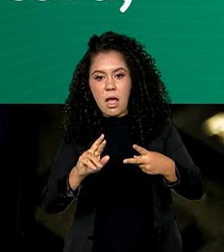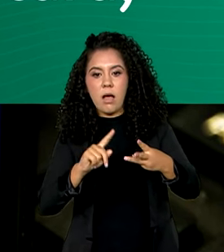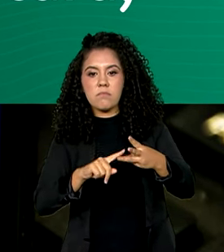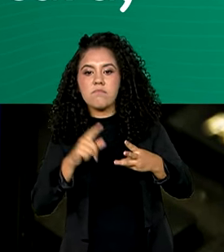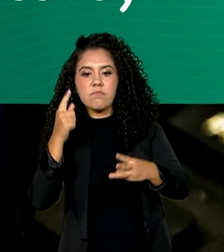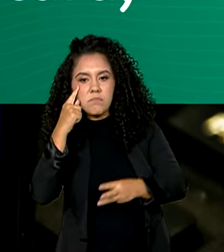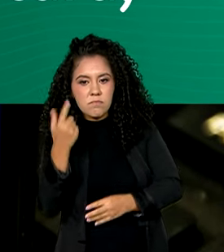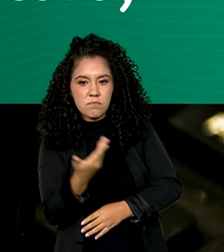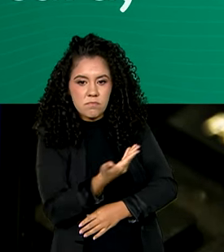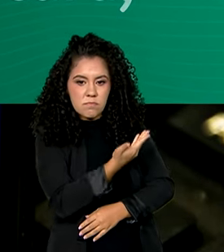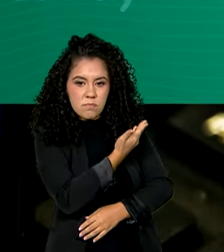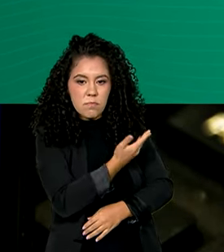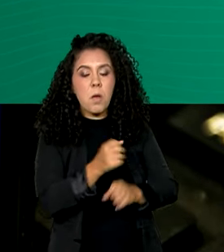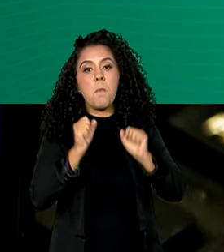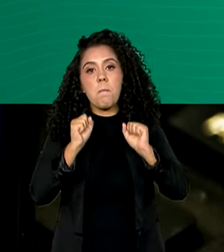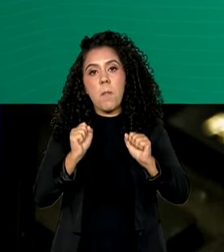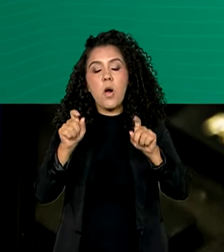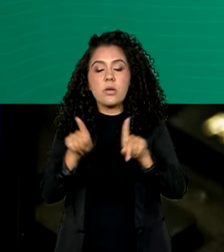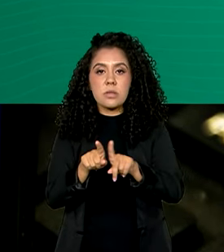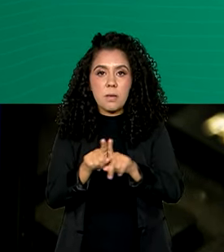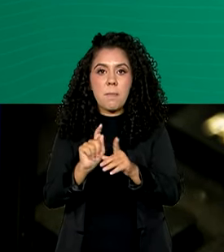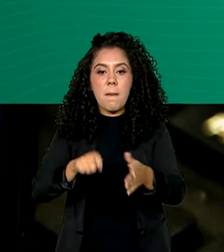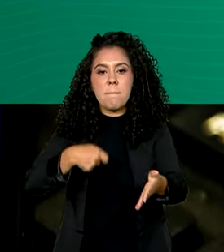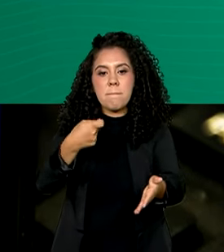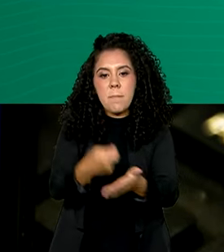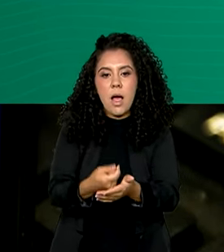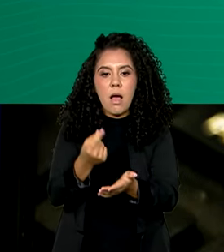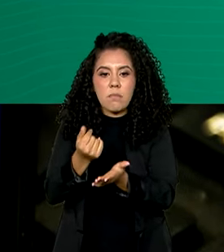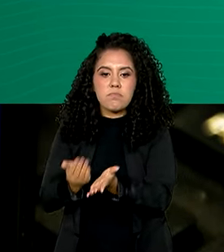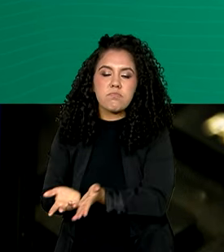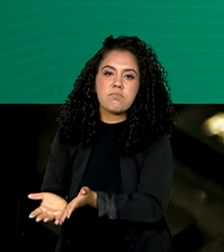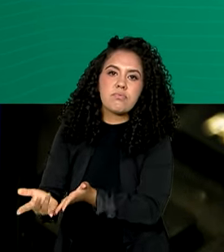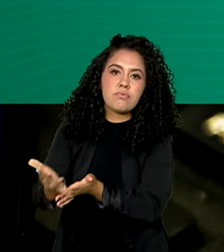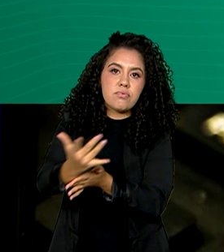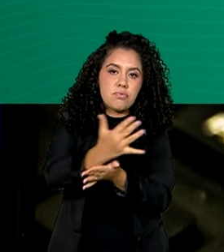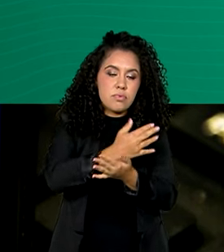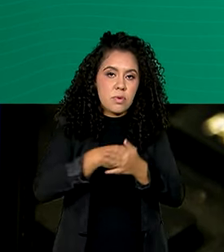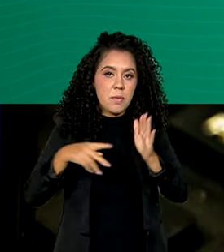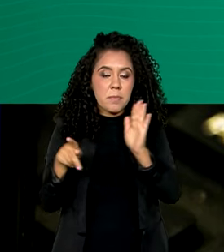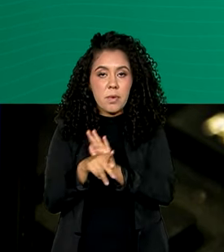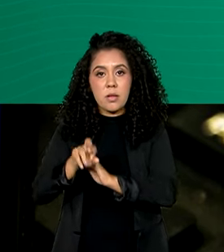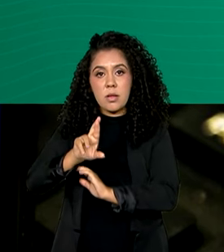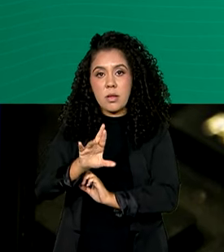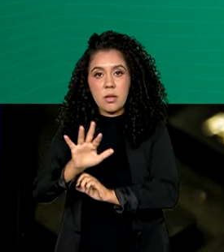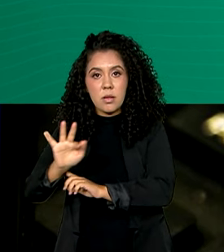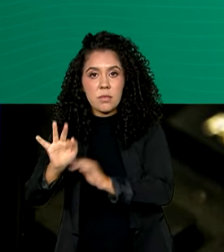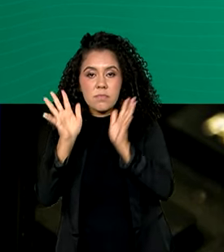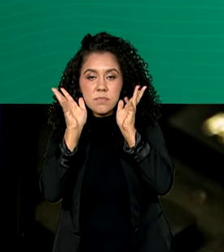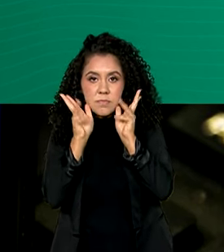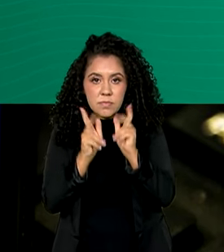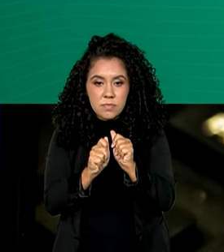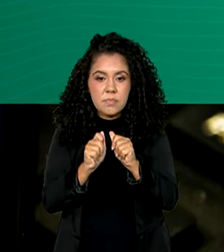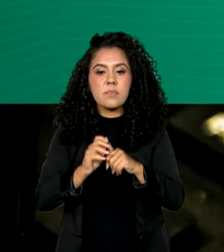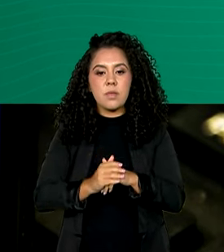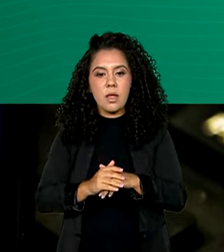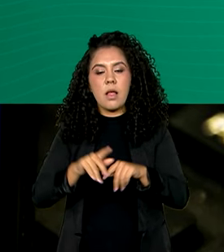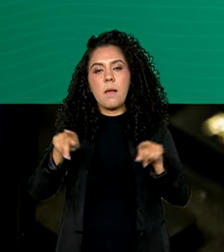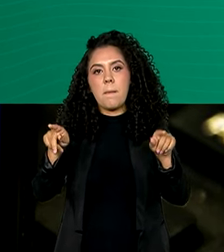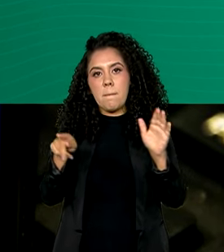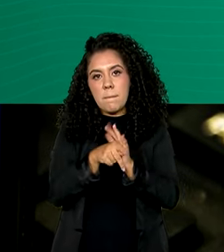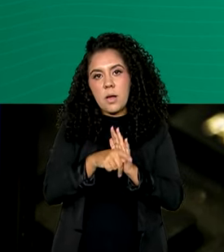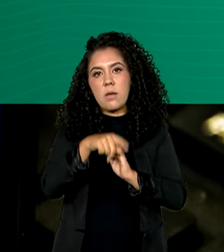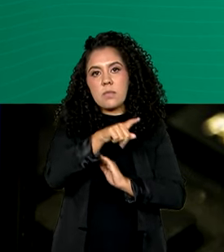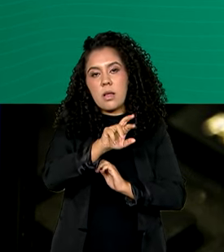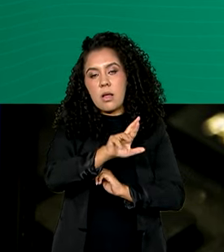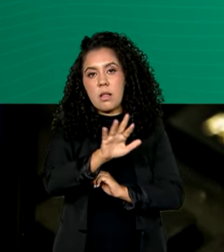fase, poderão ser pagos os documentos de arrecadação de Receitas Federais, os DARF, emitidos pela Receita